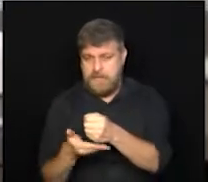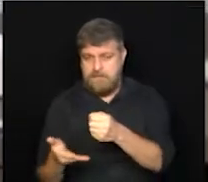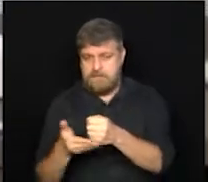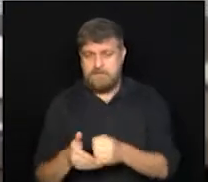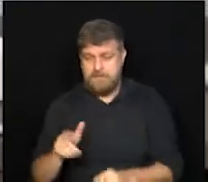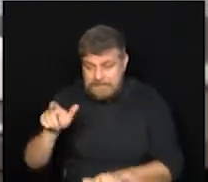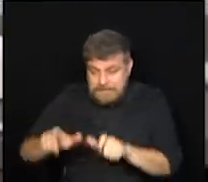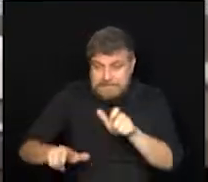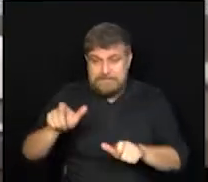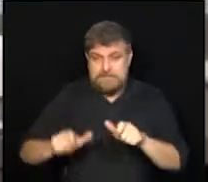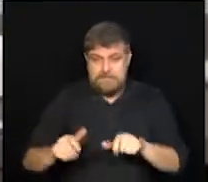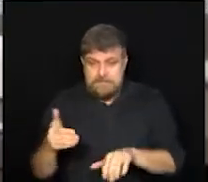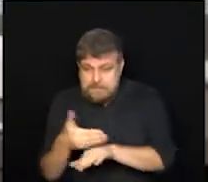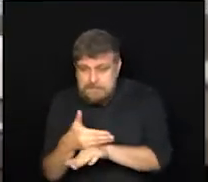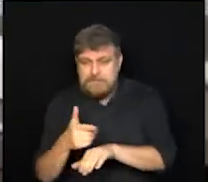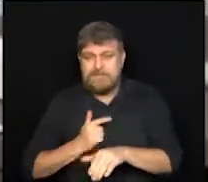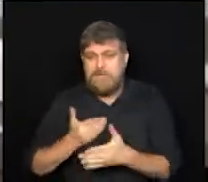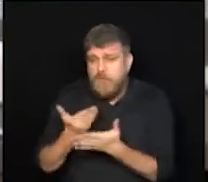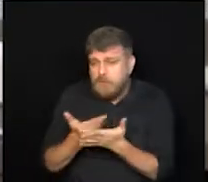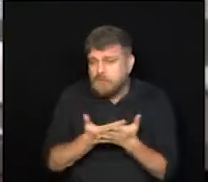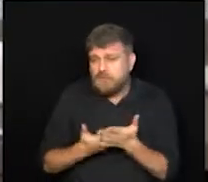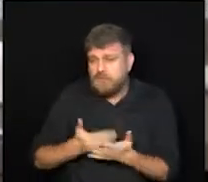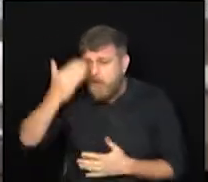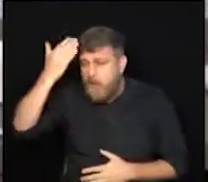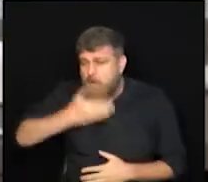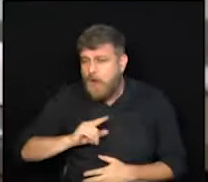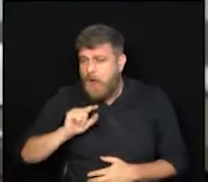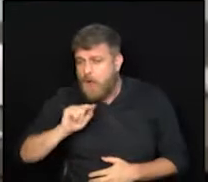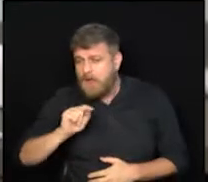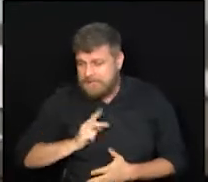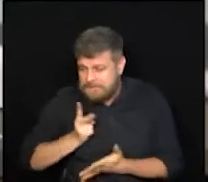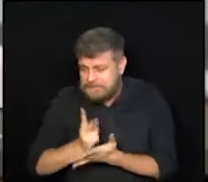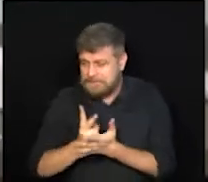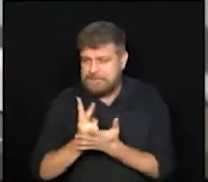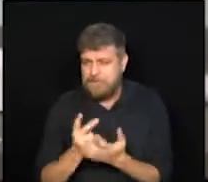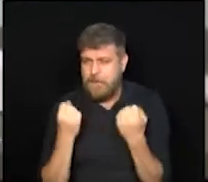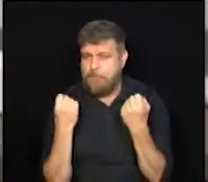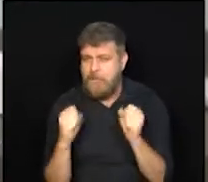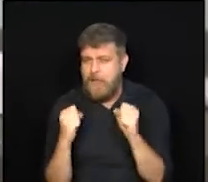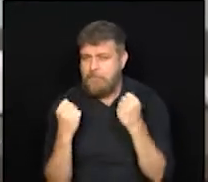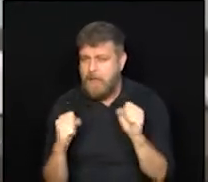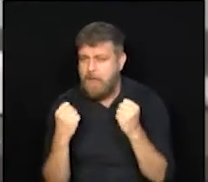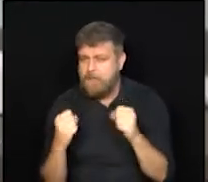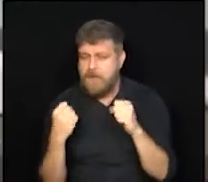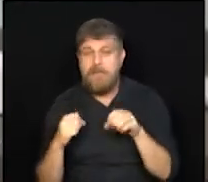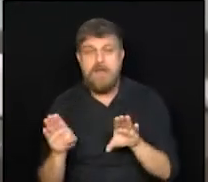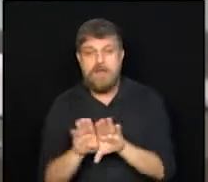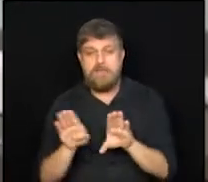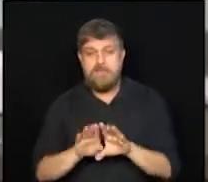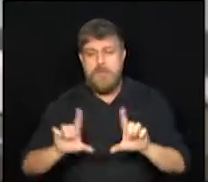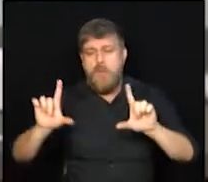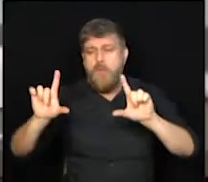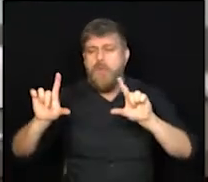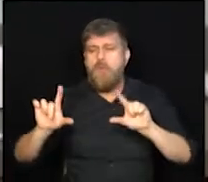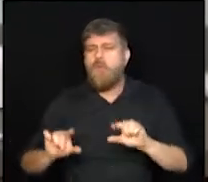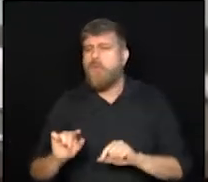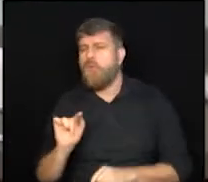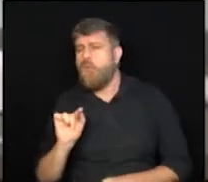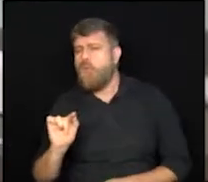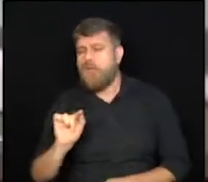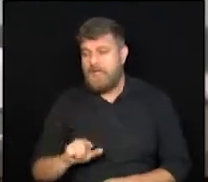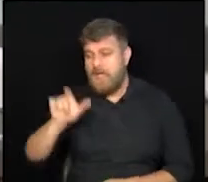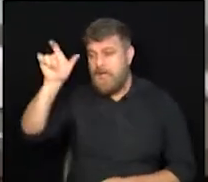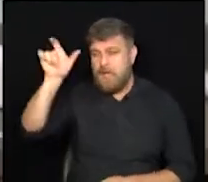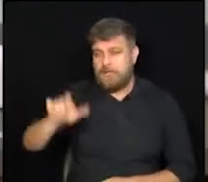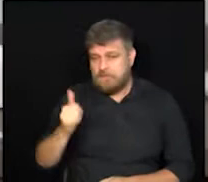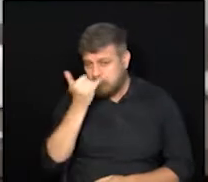gente. E também, alguns estudos dizem que a prática constante de atividade física, ela pode reduzir consideravelmente a chance